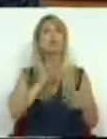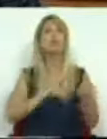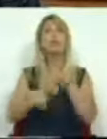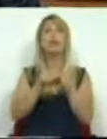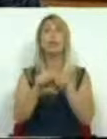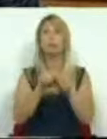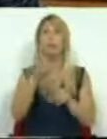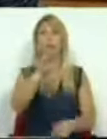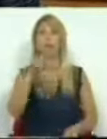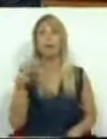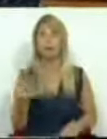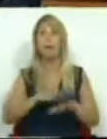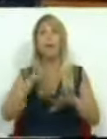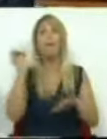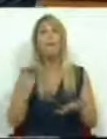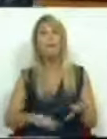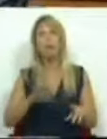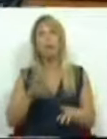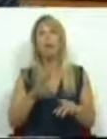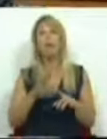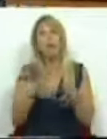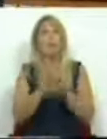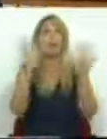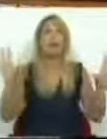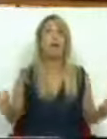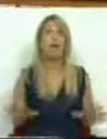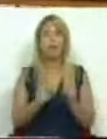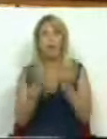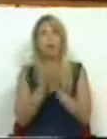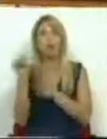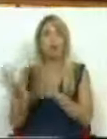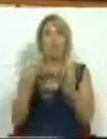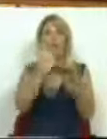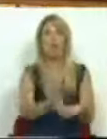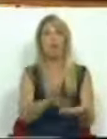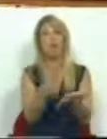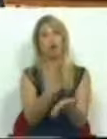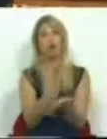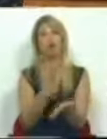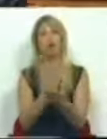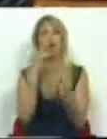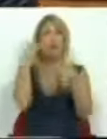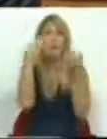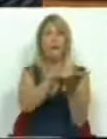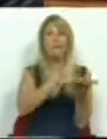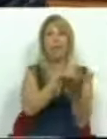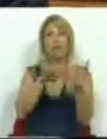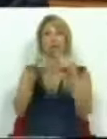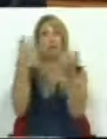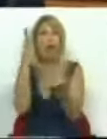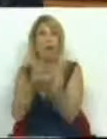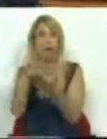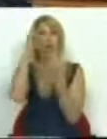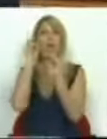Deputada Rita Rato em relação, obviamente, a todo o financiamento da escola pública, do básico e secundário até ao ensino